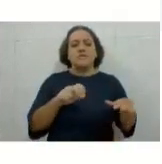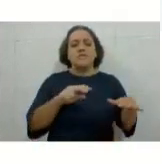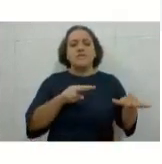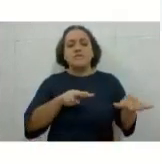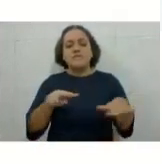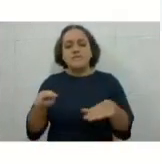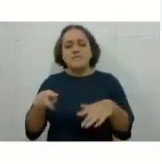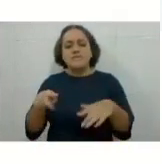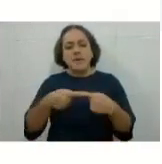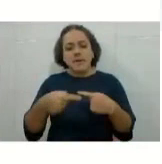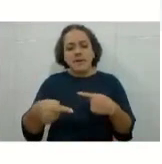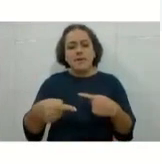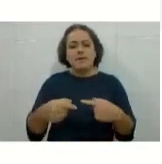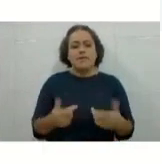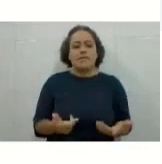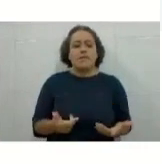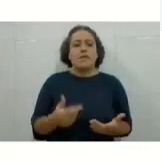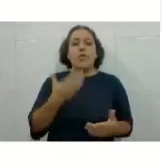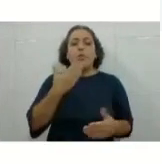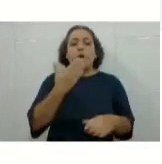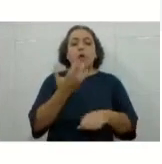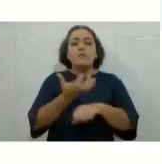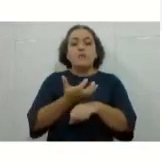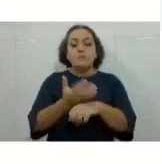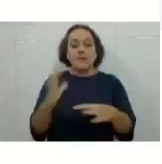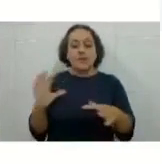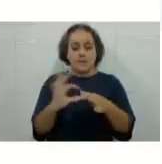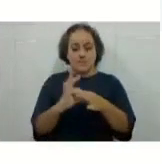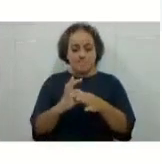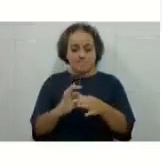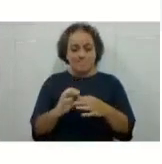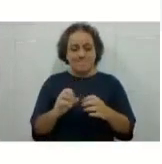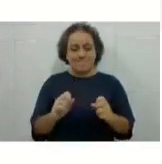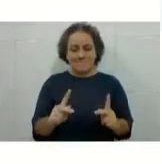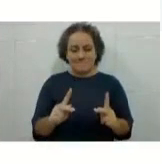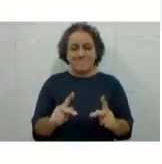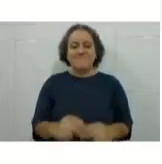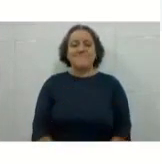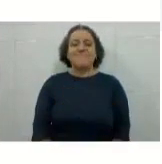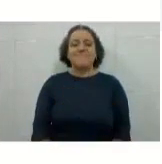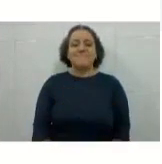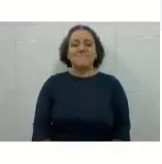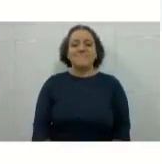e disciplina, tá bom? Pode passar, Alessandra, por favor.